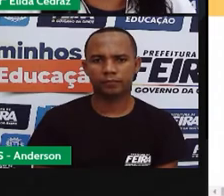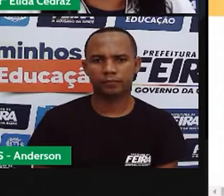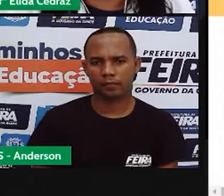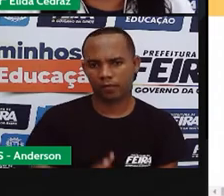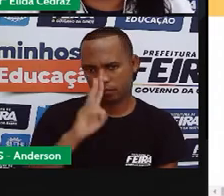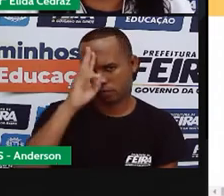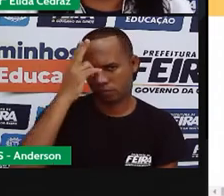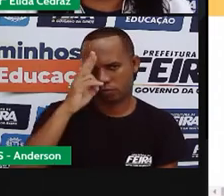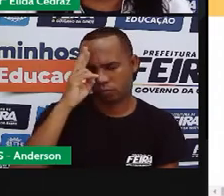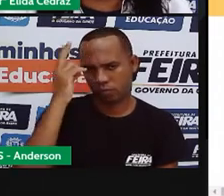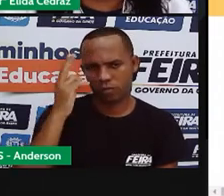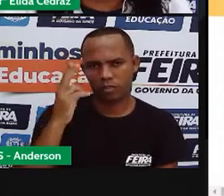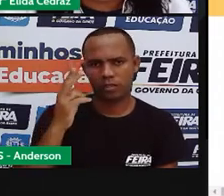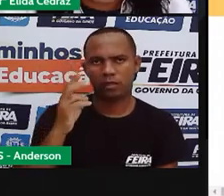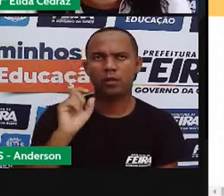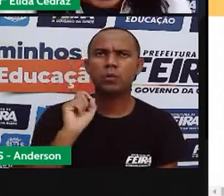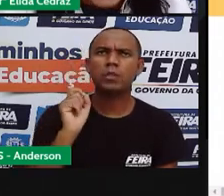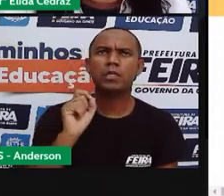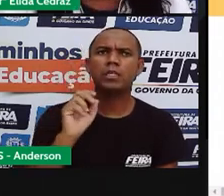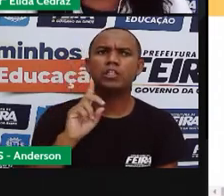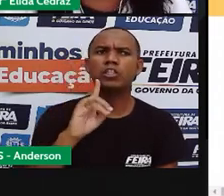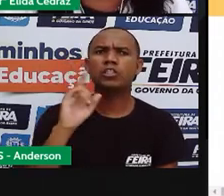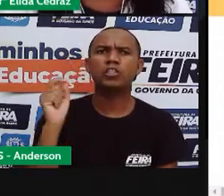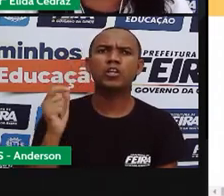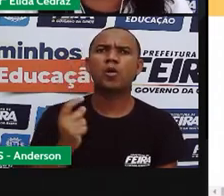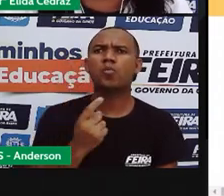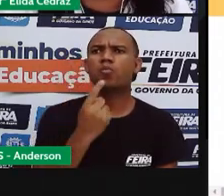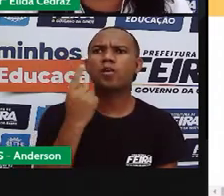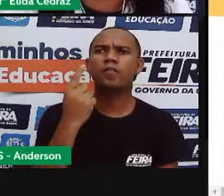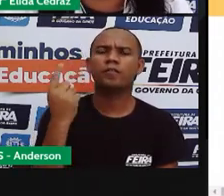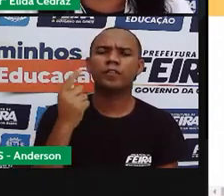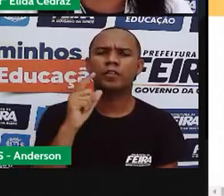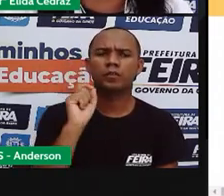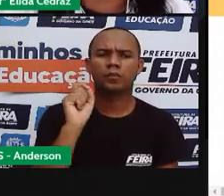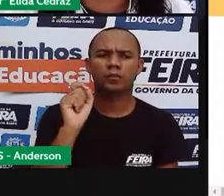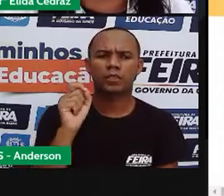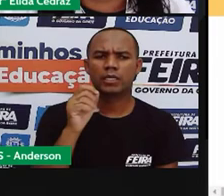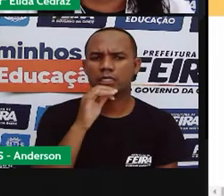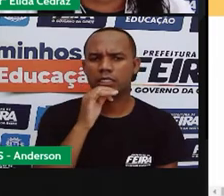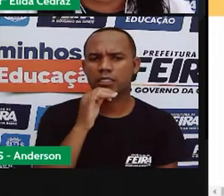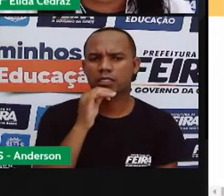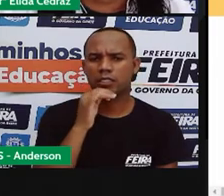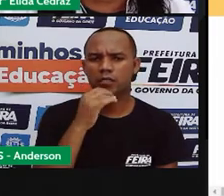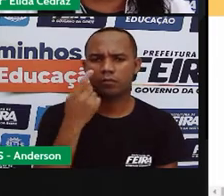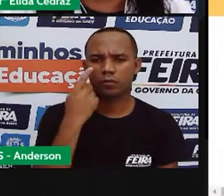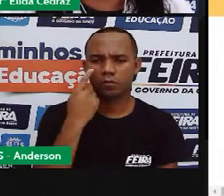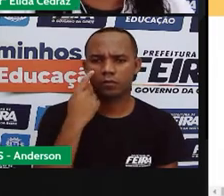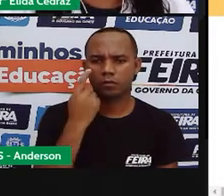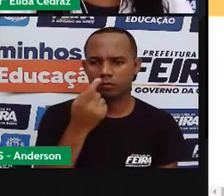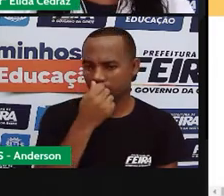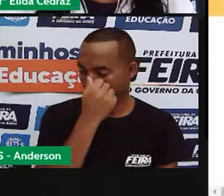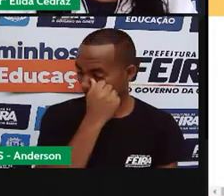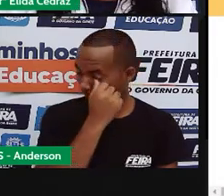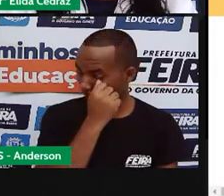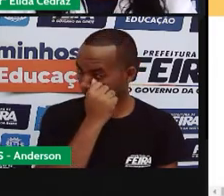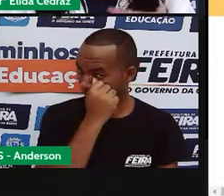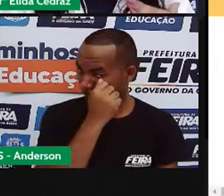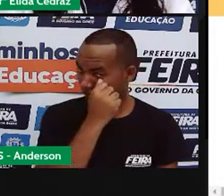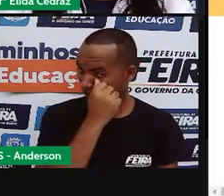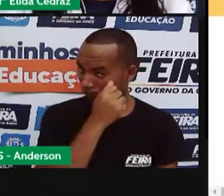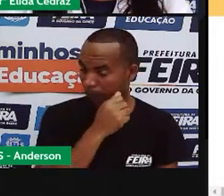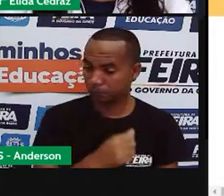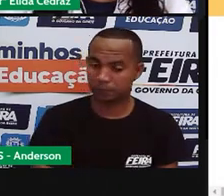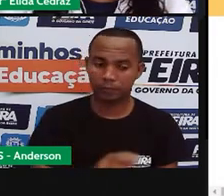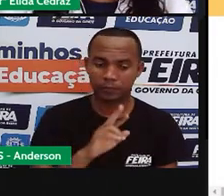É só você escrever aí no Google era uma vez em podcast e vai ter